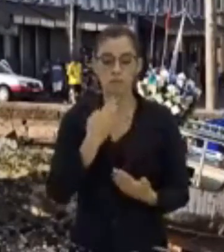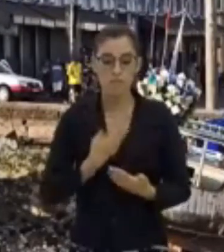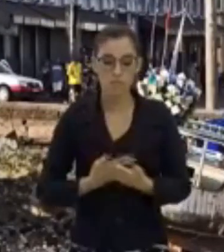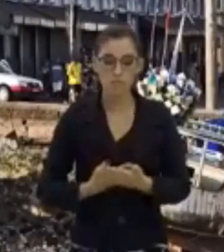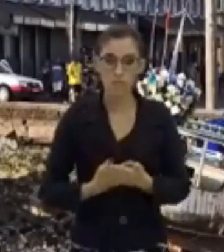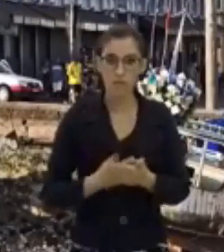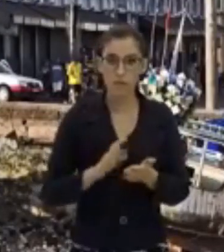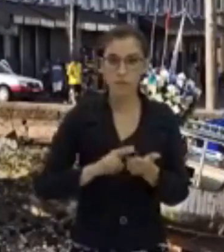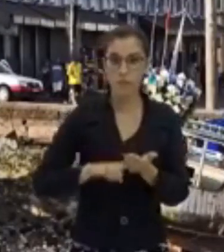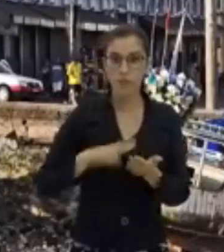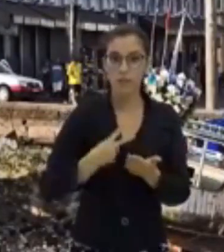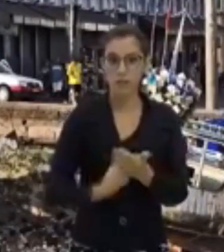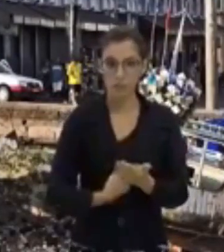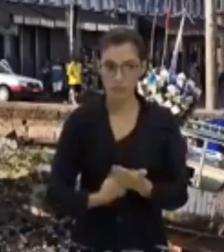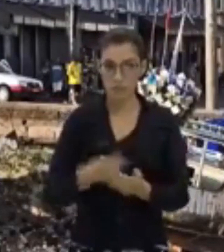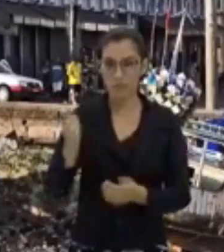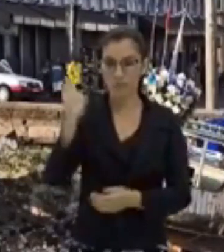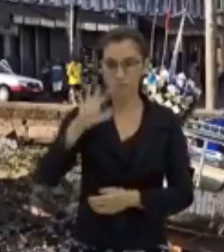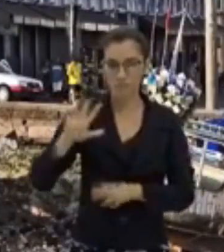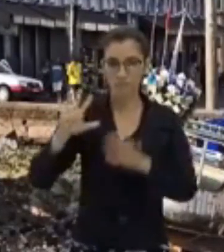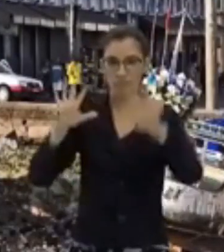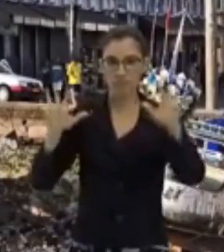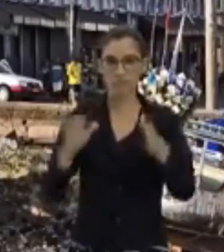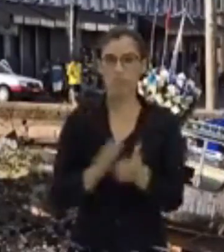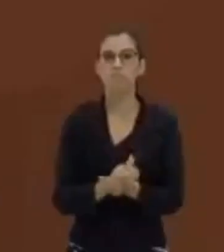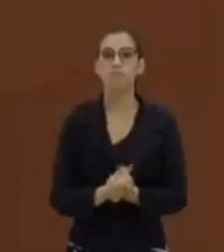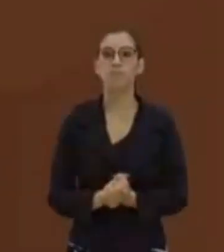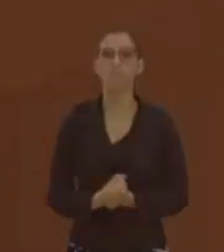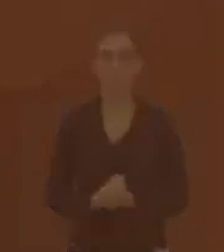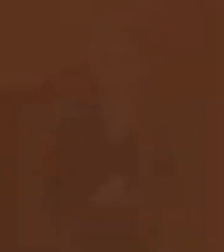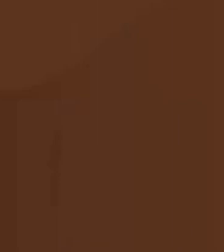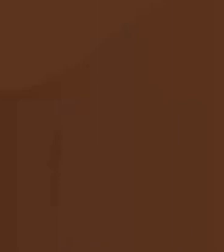na hora de resolver determinados itens. Então boa aula!